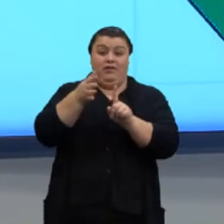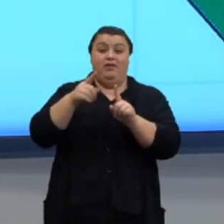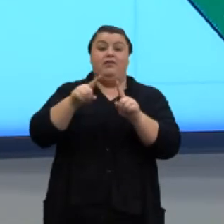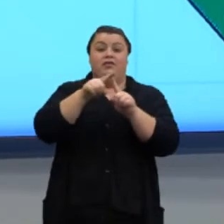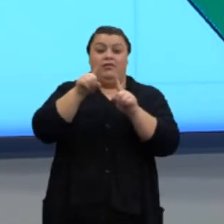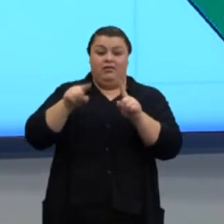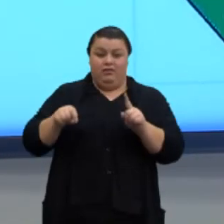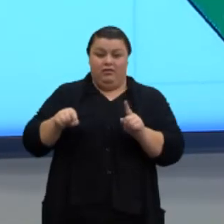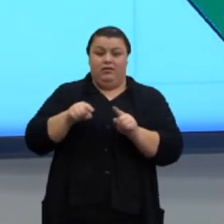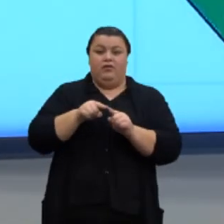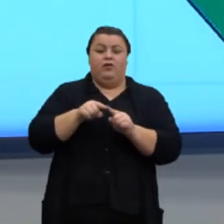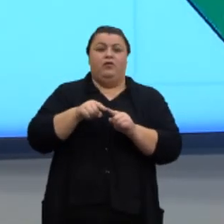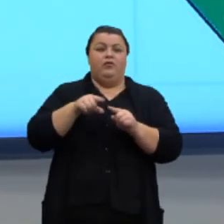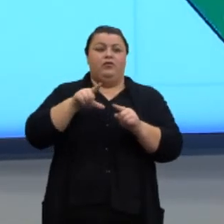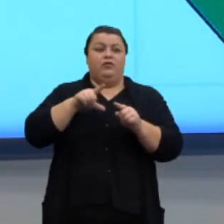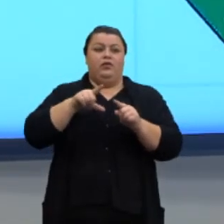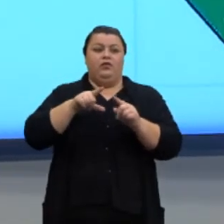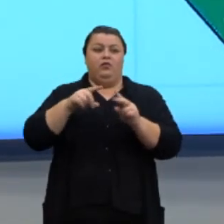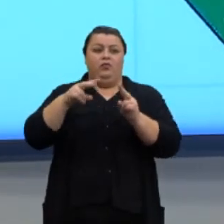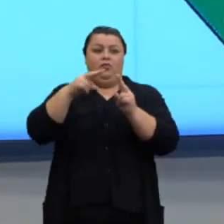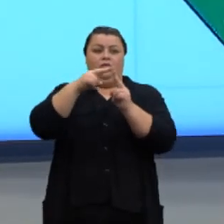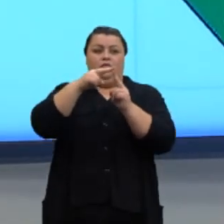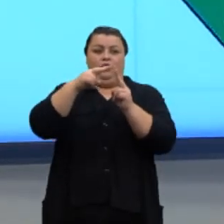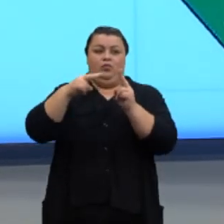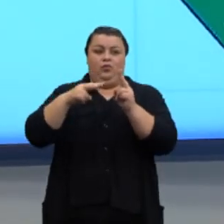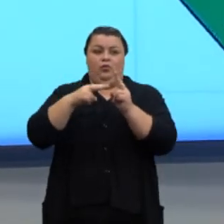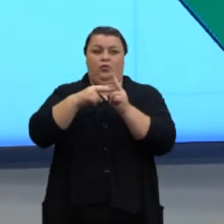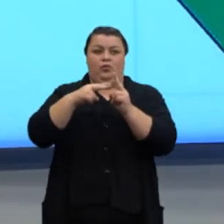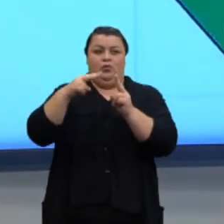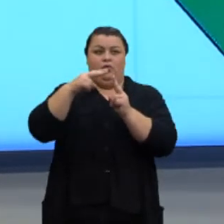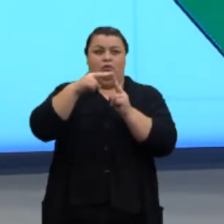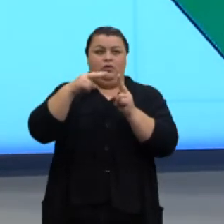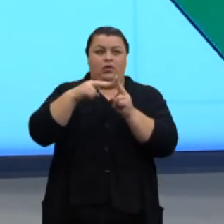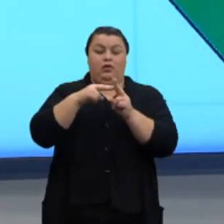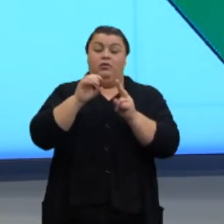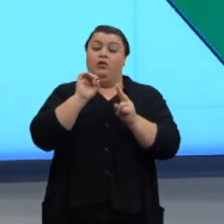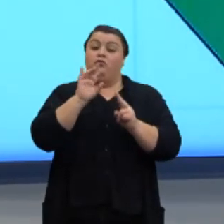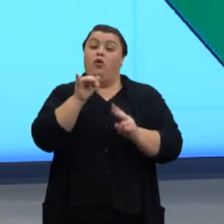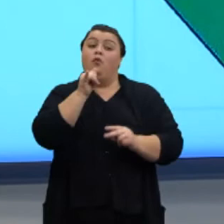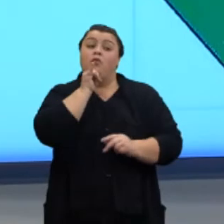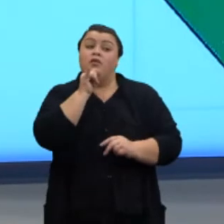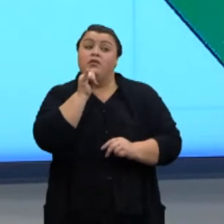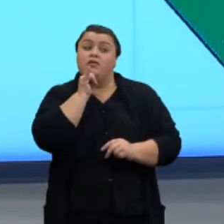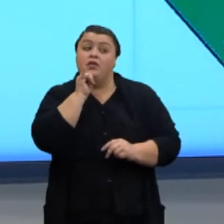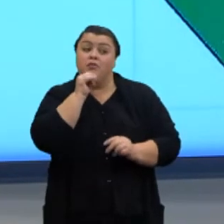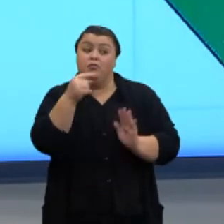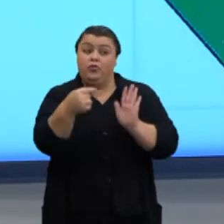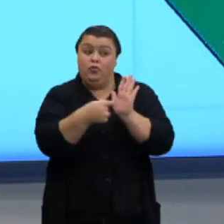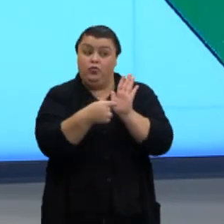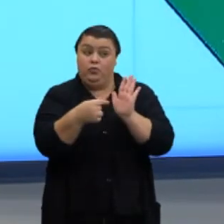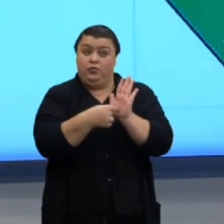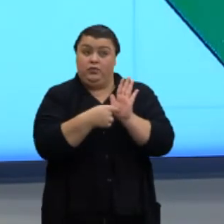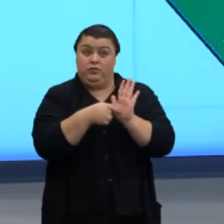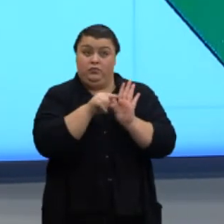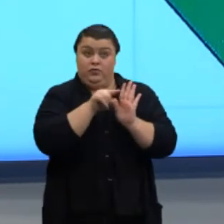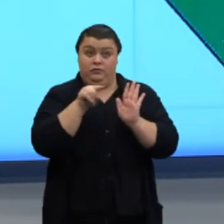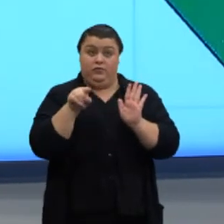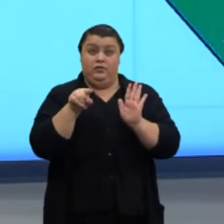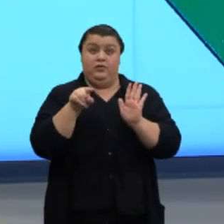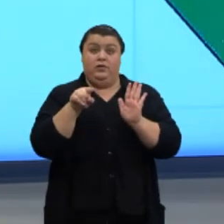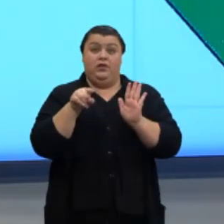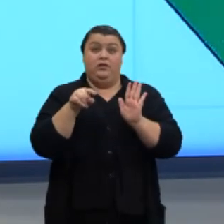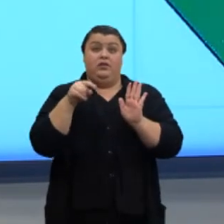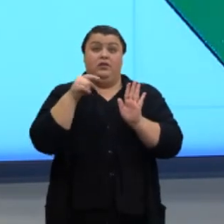Tem um octaedro. E aqui somente os exemplos que eu estou trazendo para vocês, né? Esse octaedro é